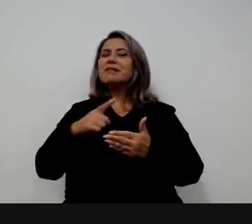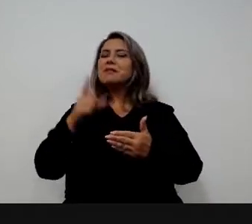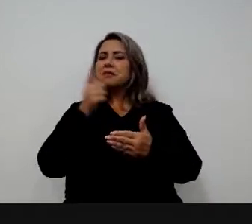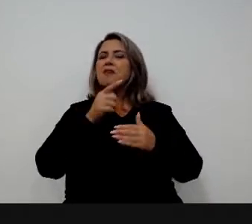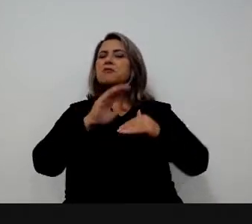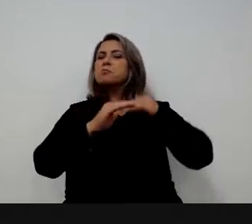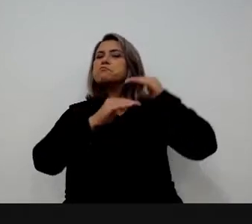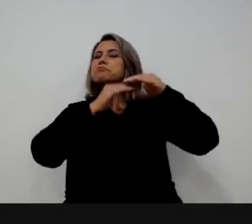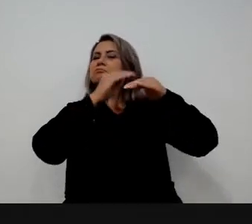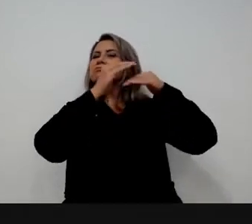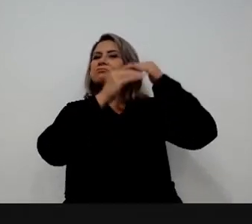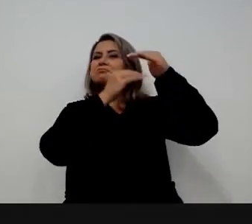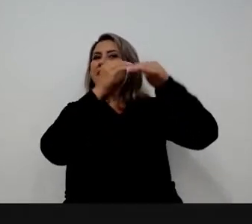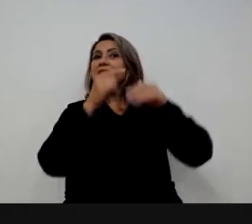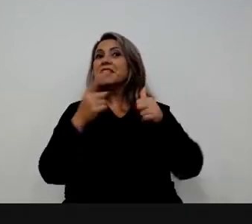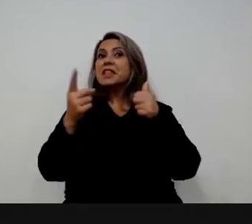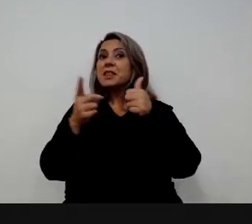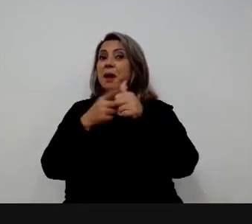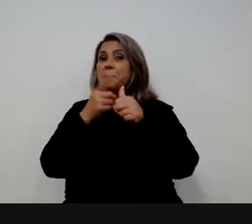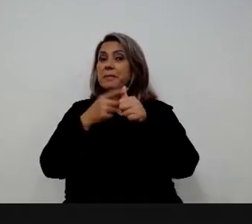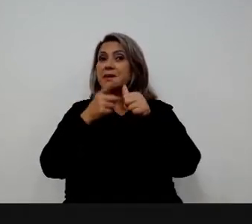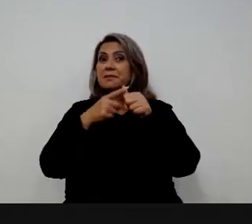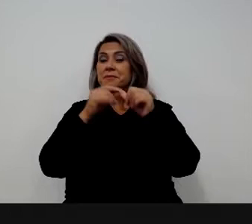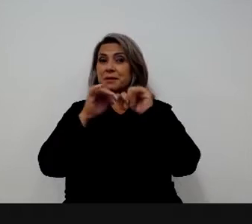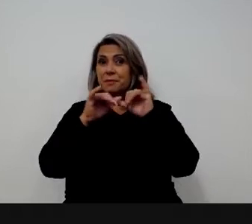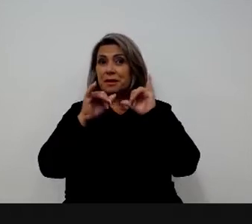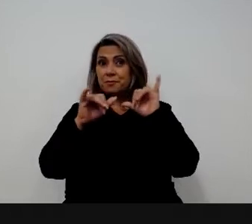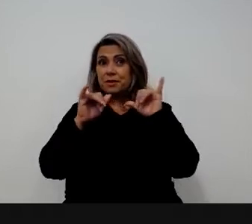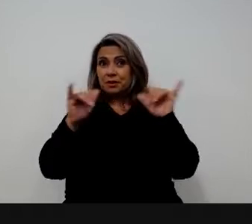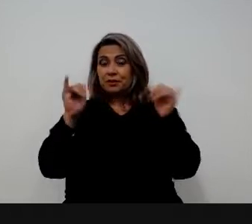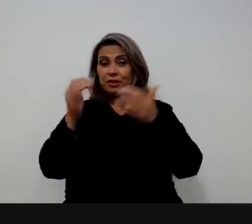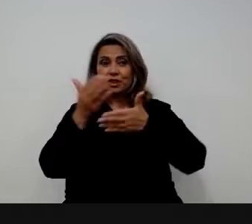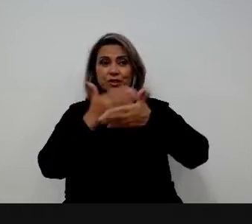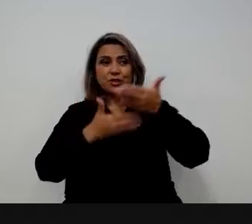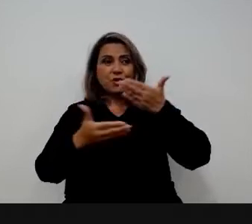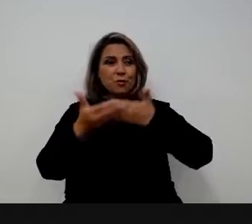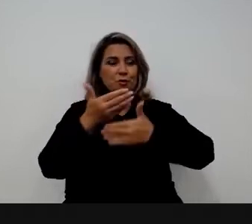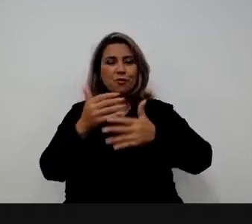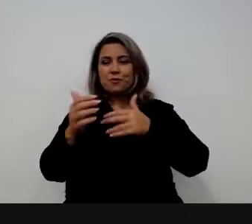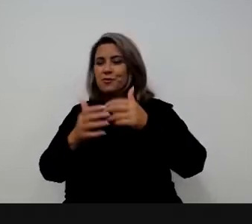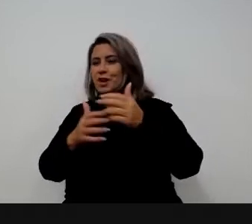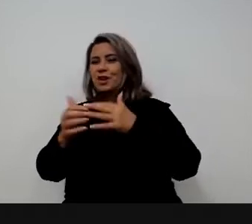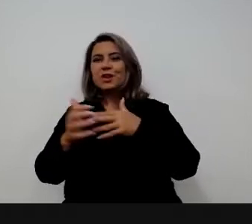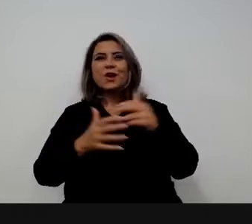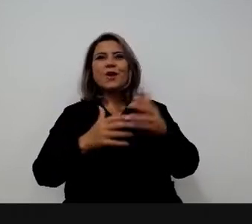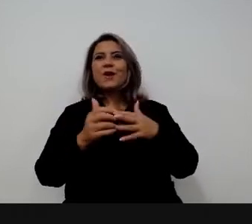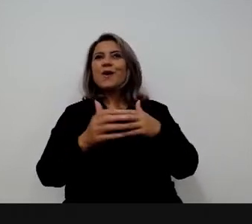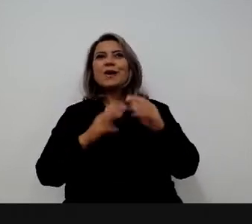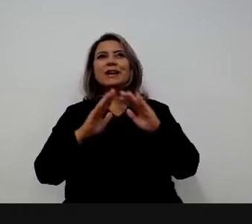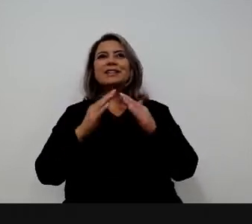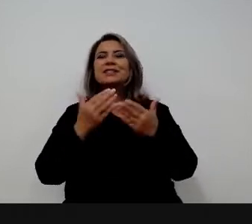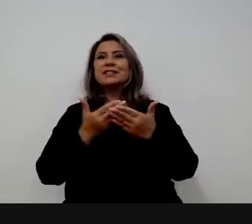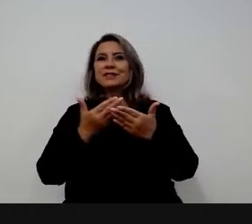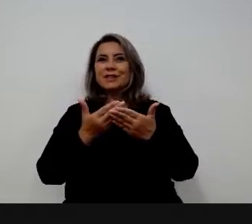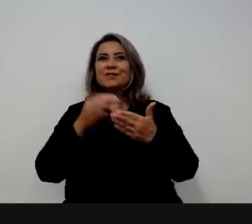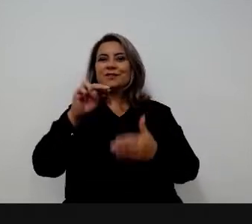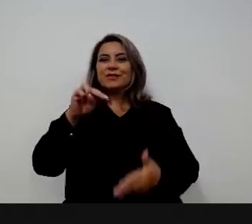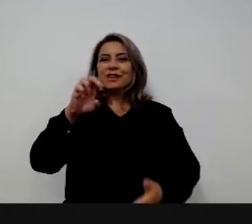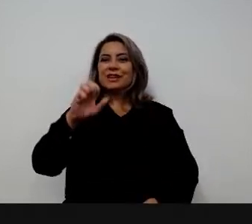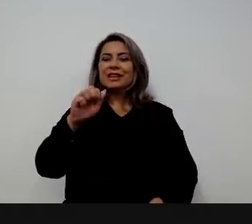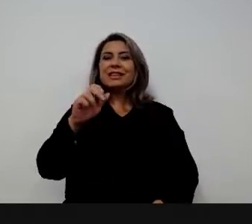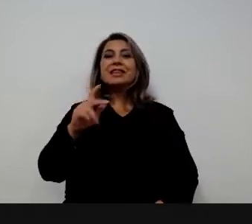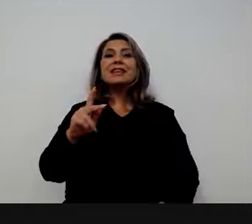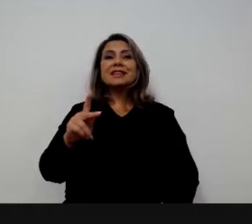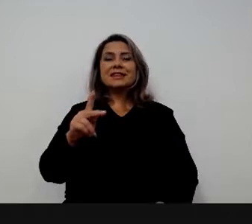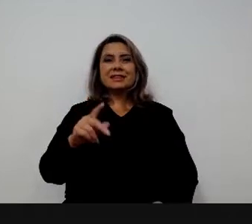protagonismo. Inclusive, a primeira publicação feita entre a rede da OCDE e qualquer escola de governo foi feita com a ENAP, lançada esse